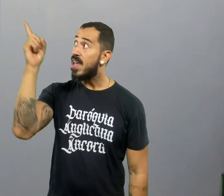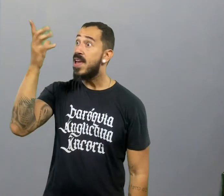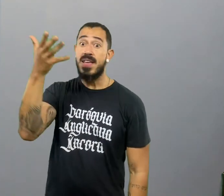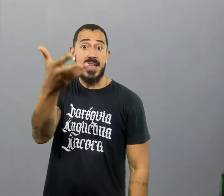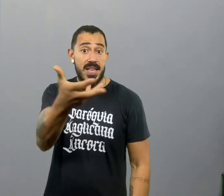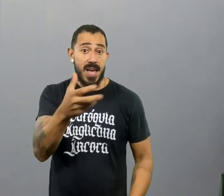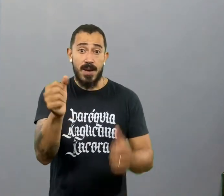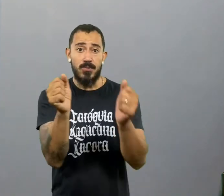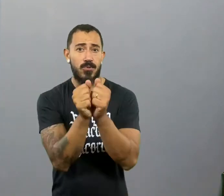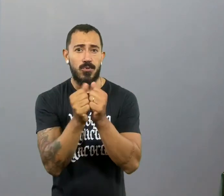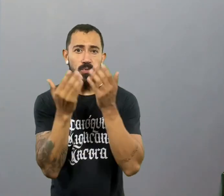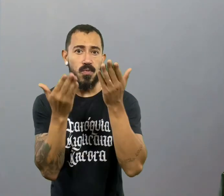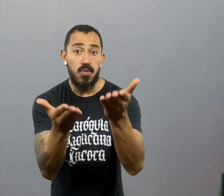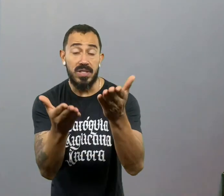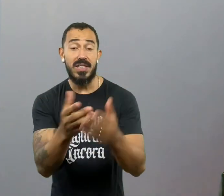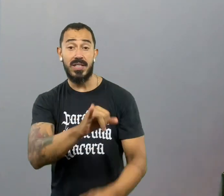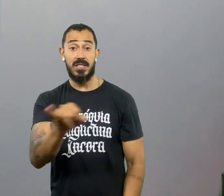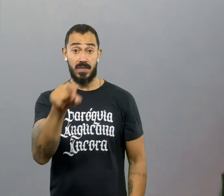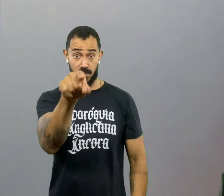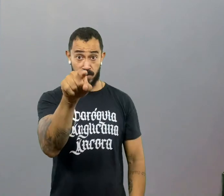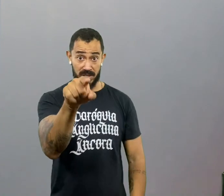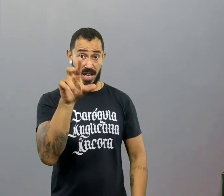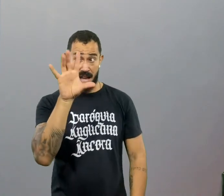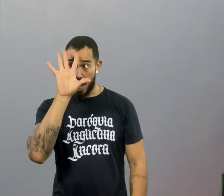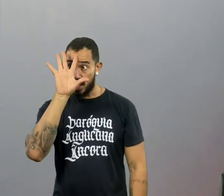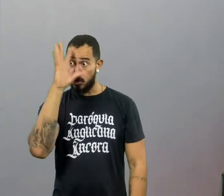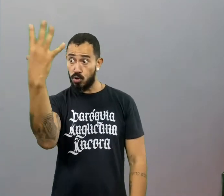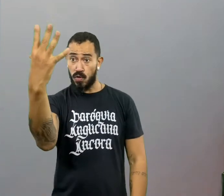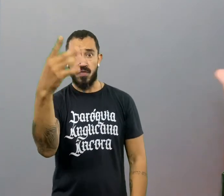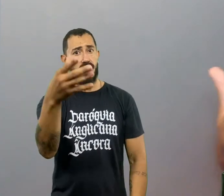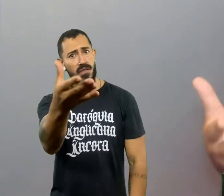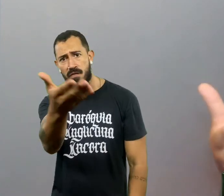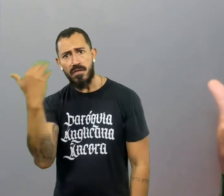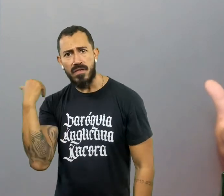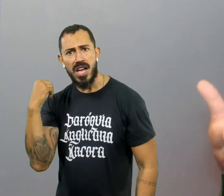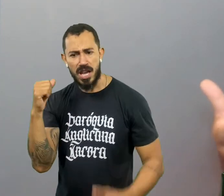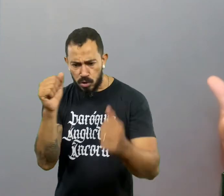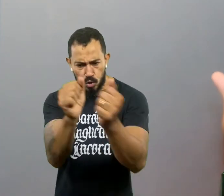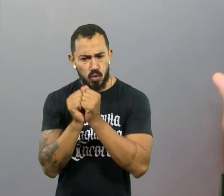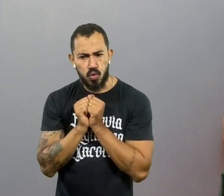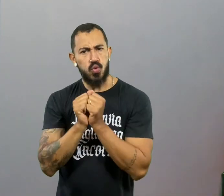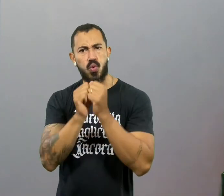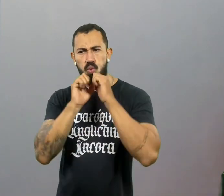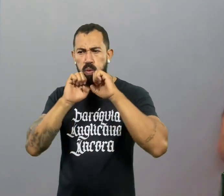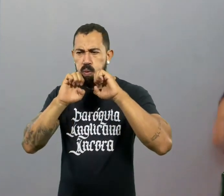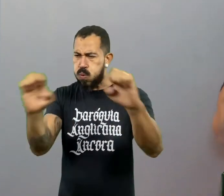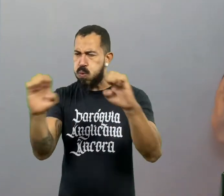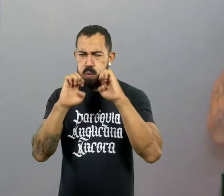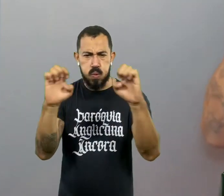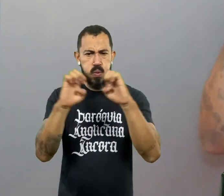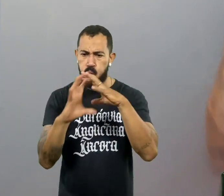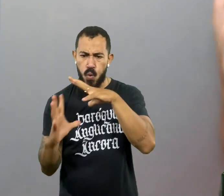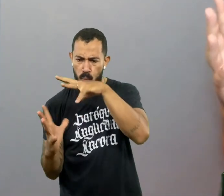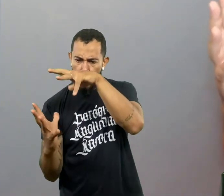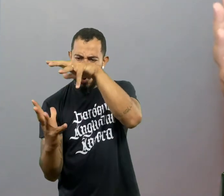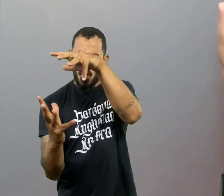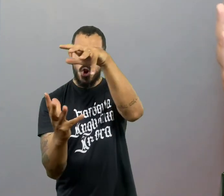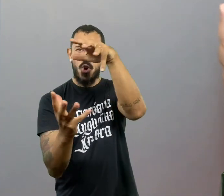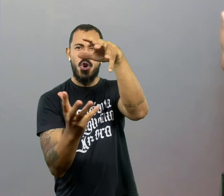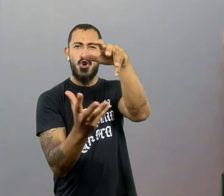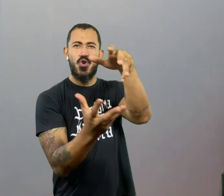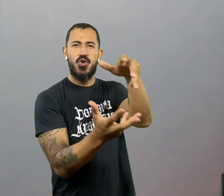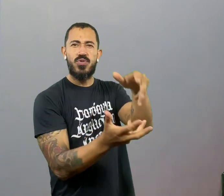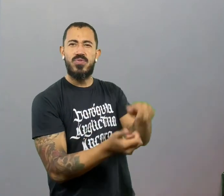Os projetos dos quais você se embrenha na vida são que você possa participar da obra de Deus no mundo. Sabe? Esse meio de mosaico maravilhoso que Deus está